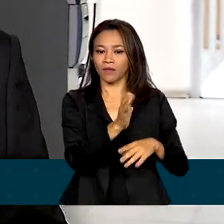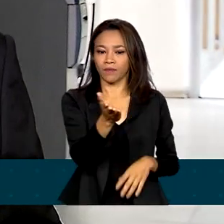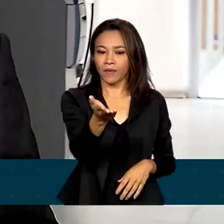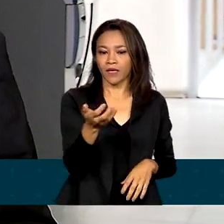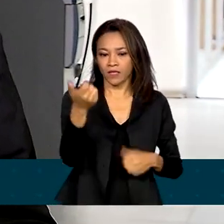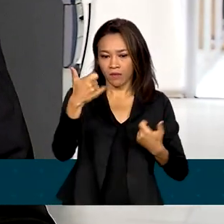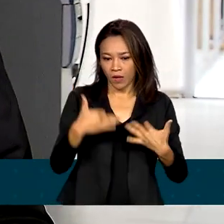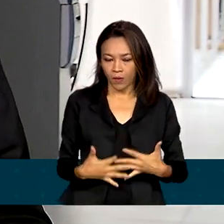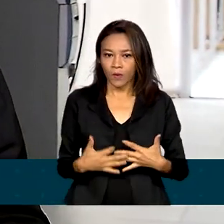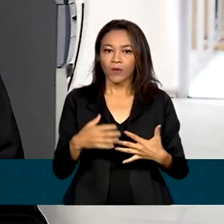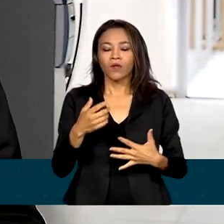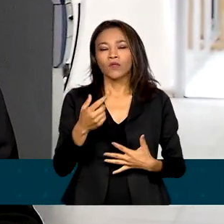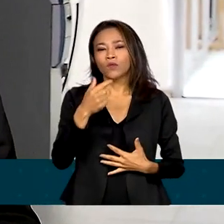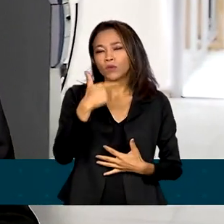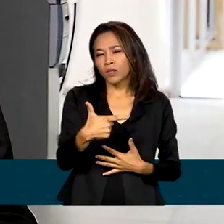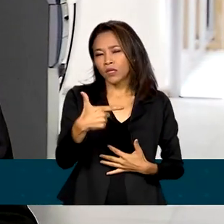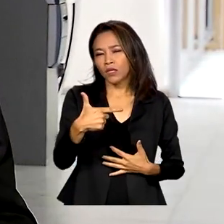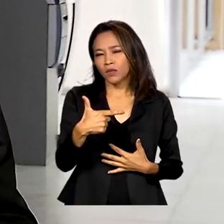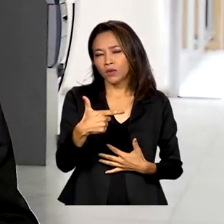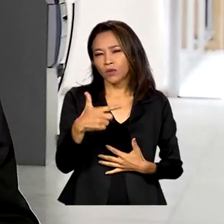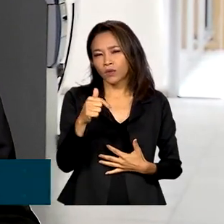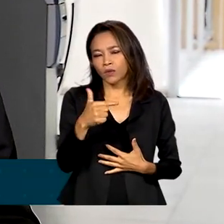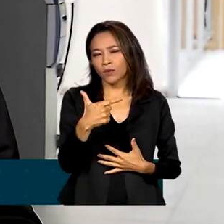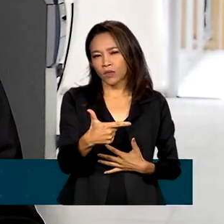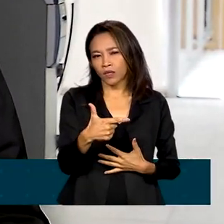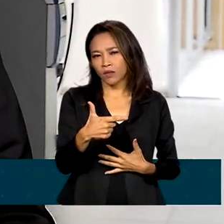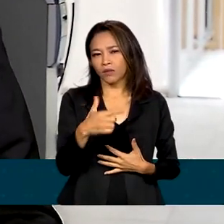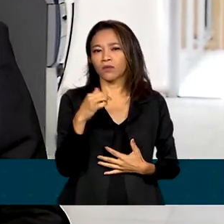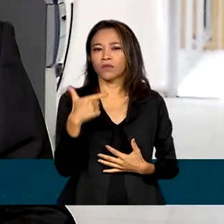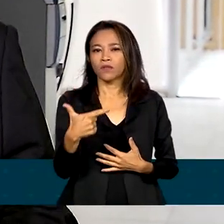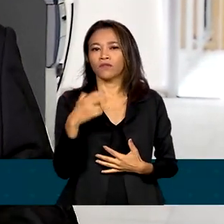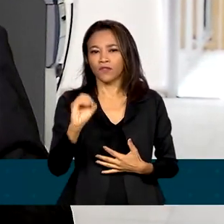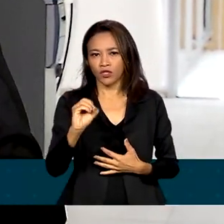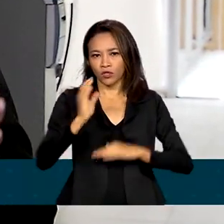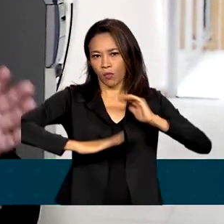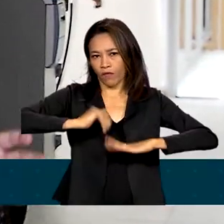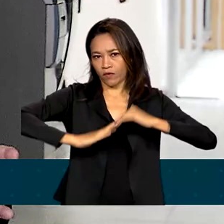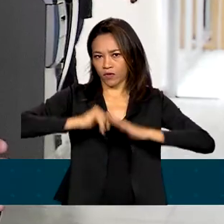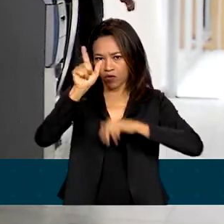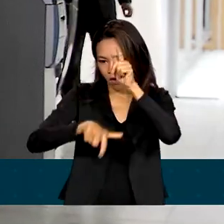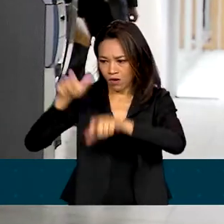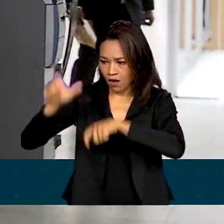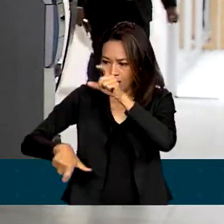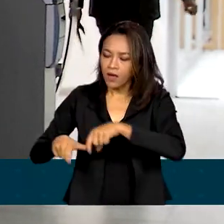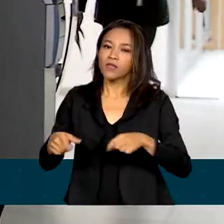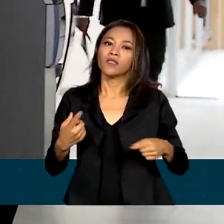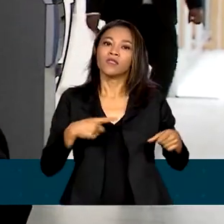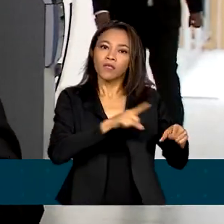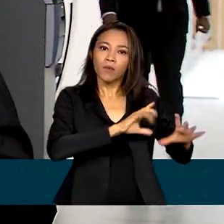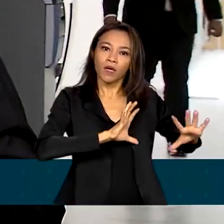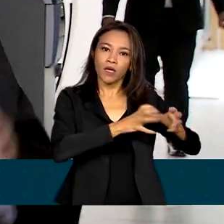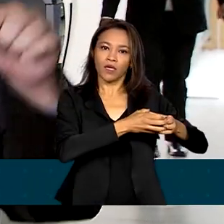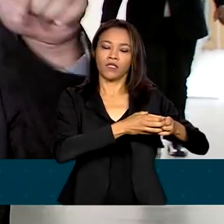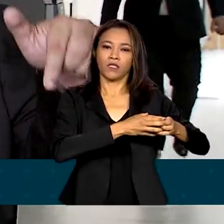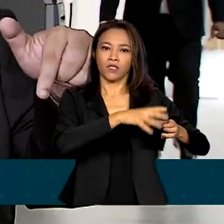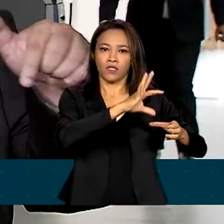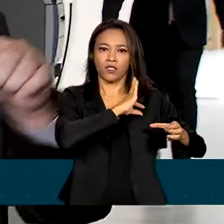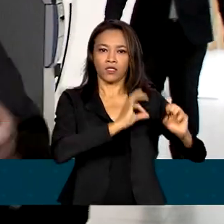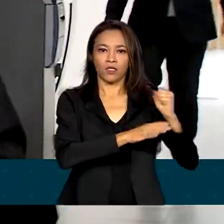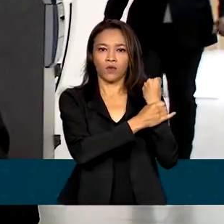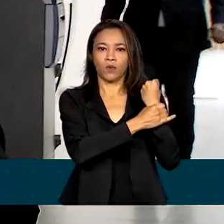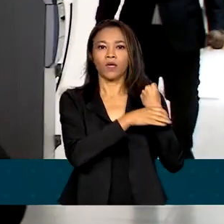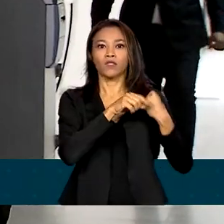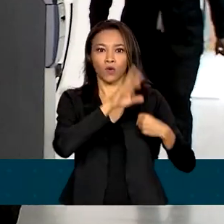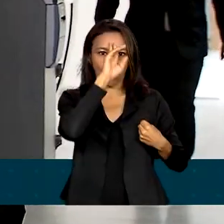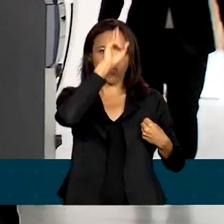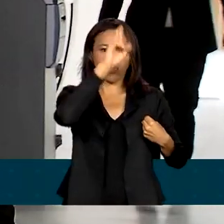previsão inicial é de 220 profissionais de segurança, entre a Força Nacional de Segurança Pública, cujo comandante está lá